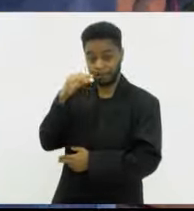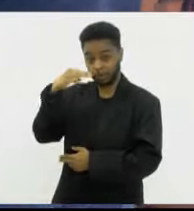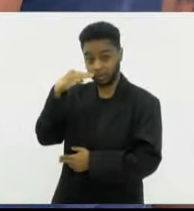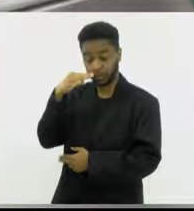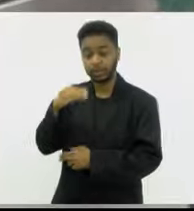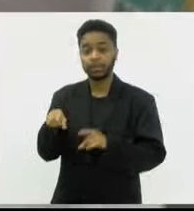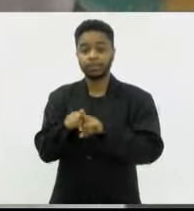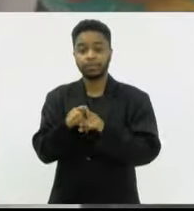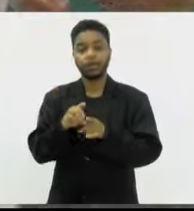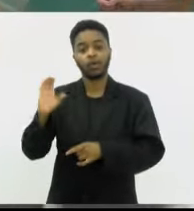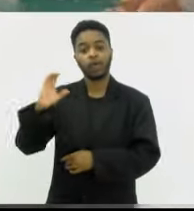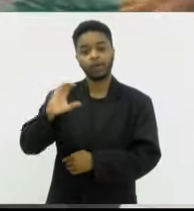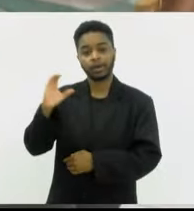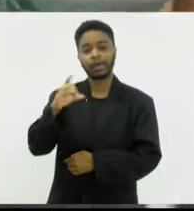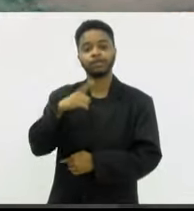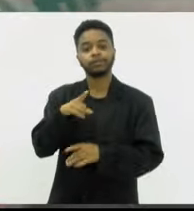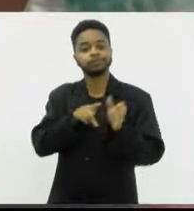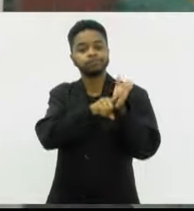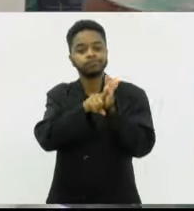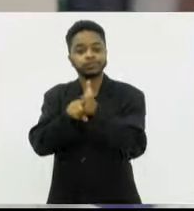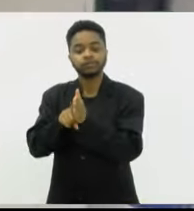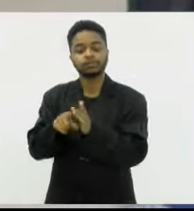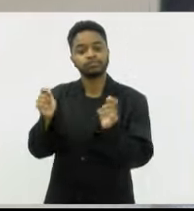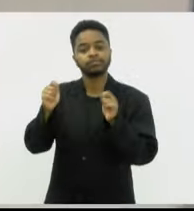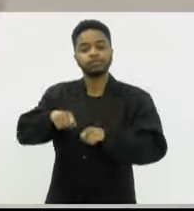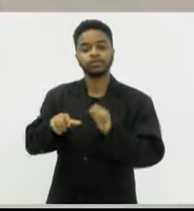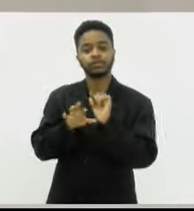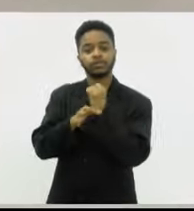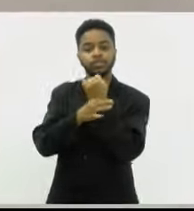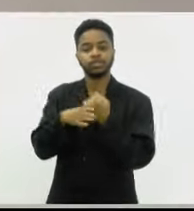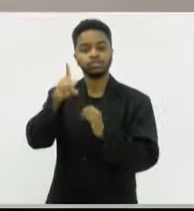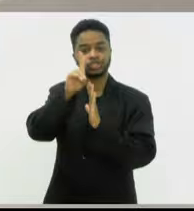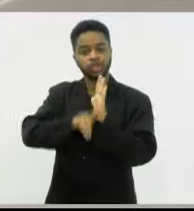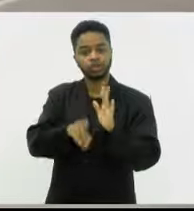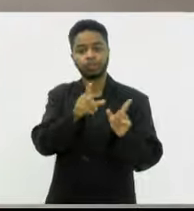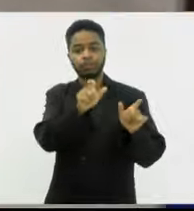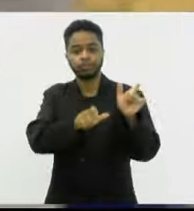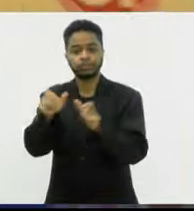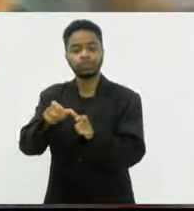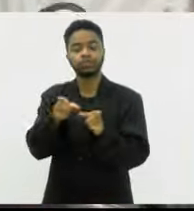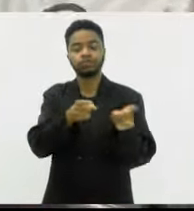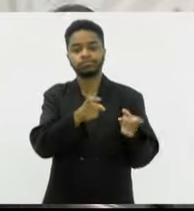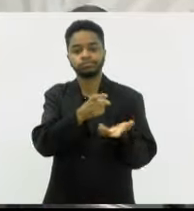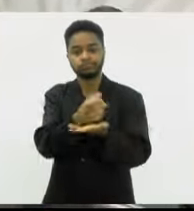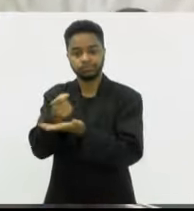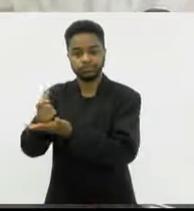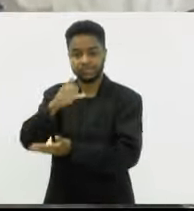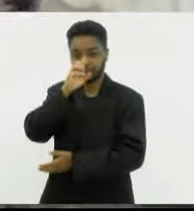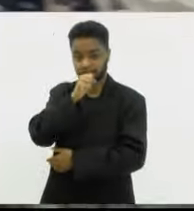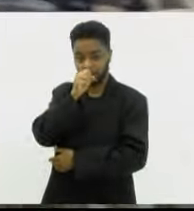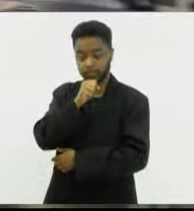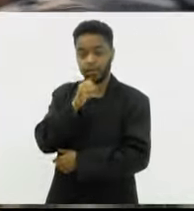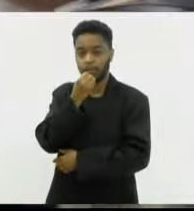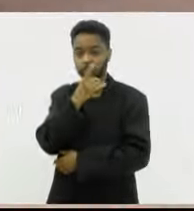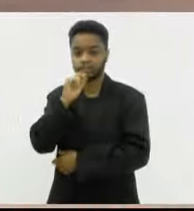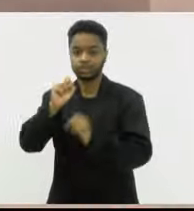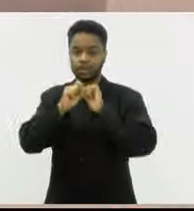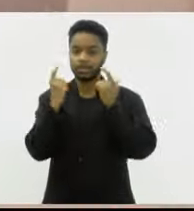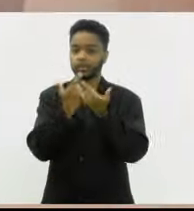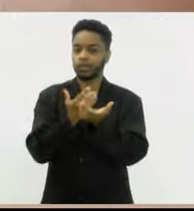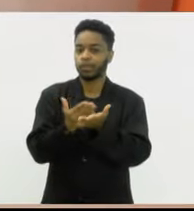fiscalização para garantir direito dos consumidores para o show da Popstar neste sábado. O Bom Dia Alerj está começando.